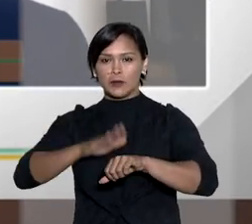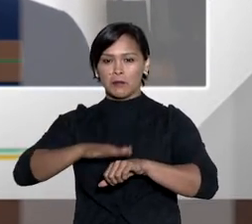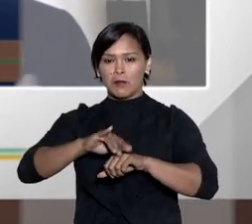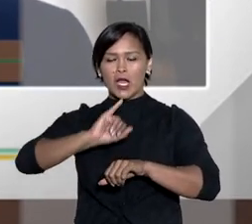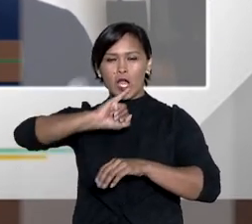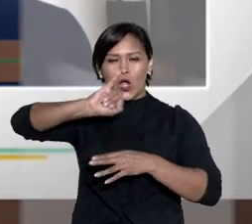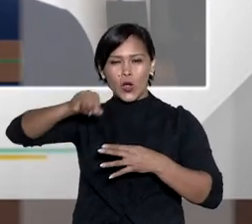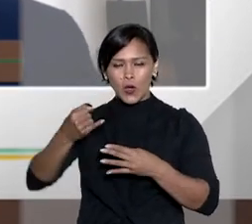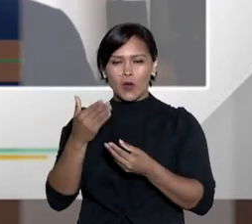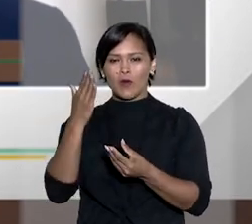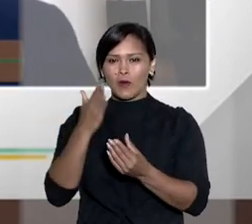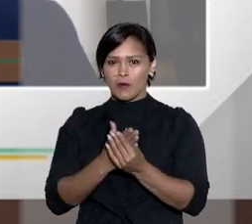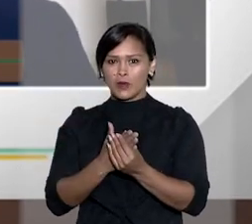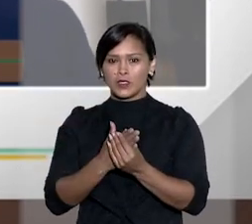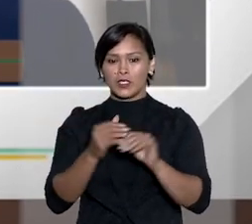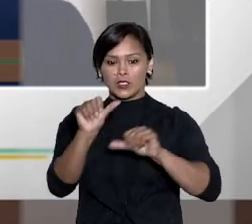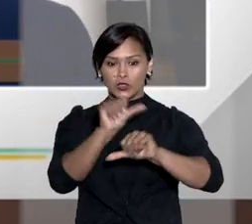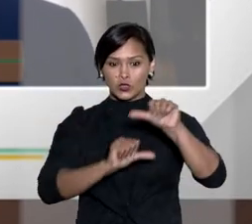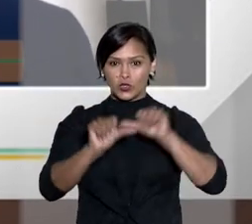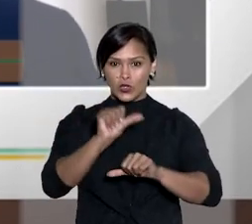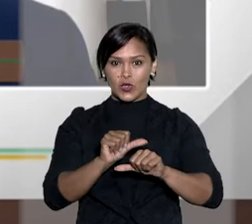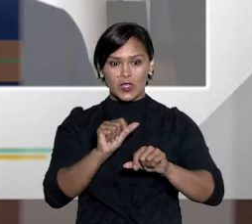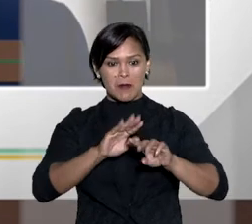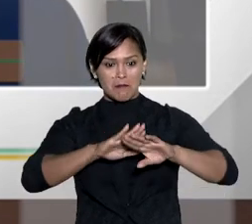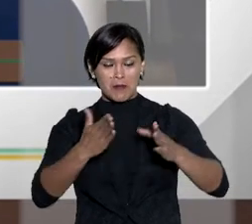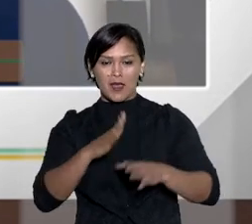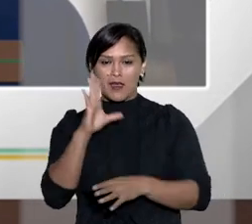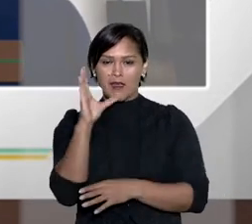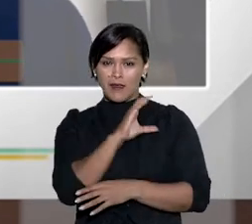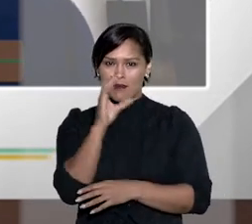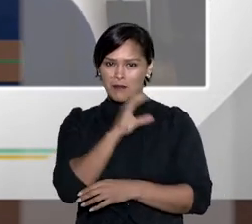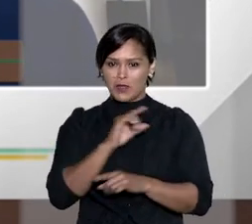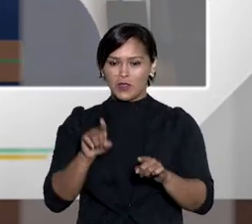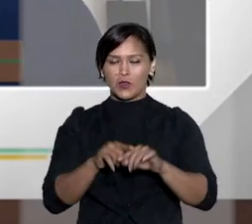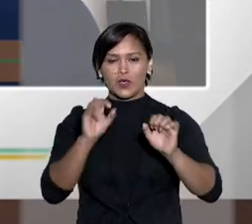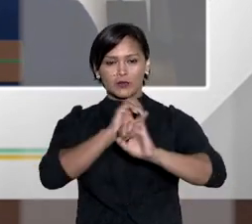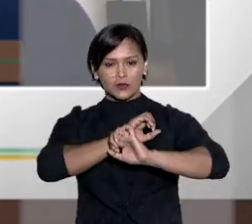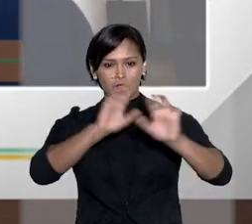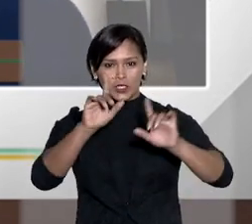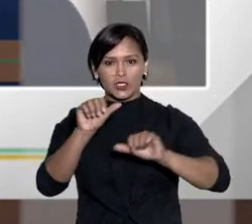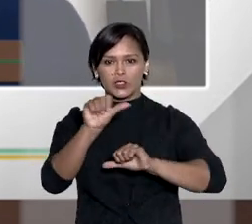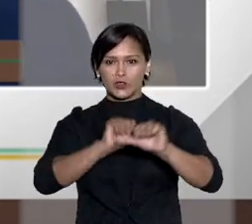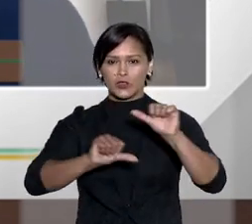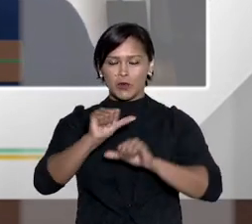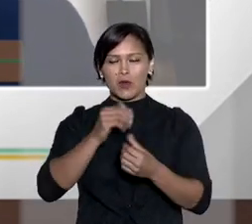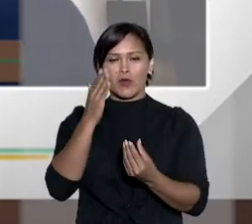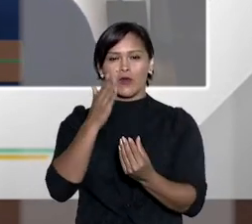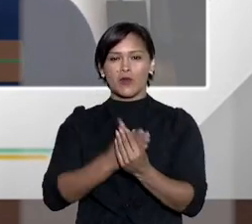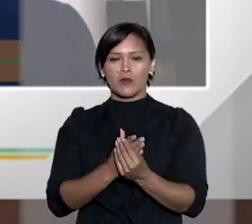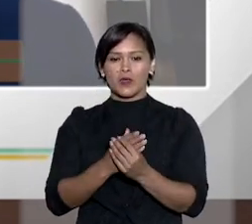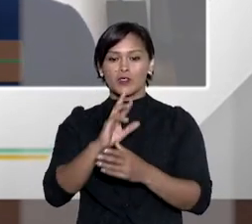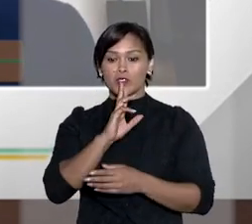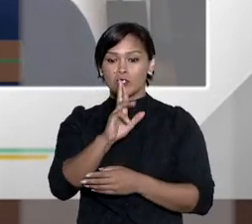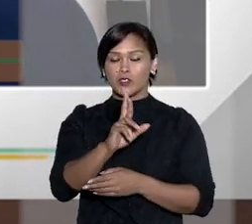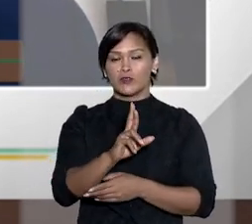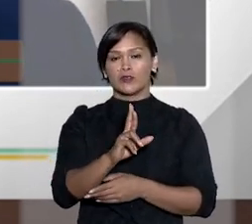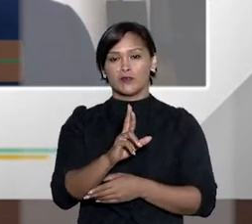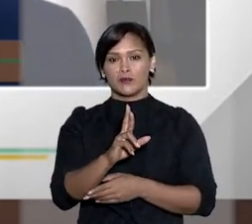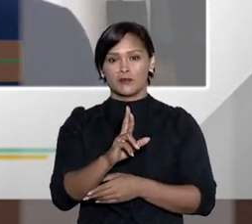é torná-lo mais efetivo, transformando num processo de resultado. Enfim,